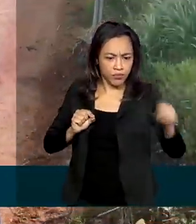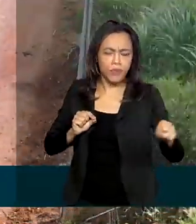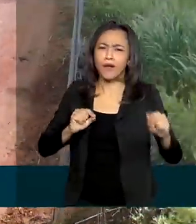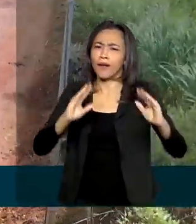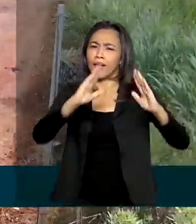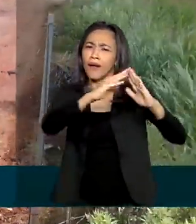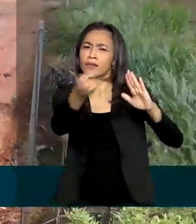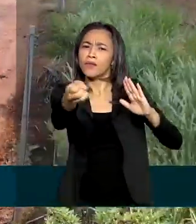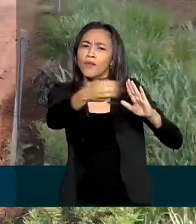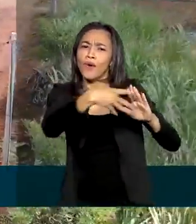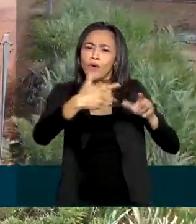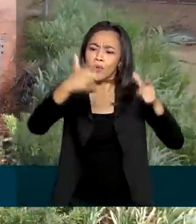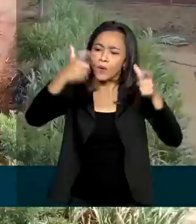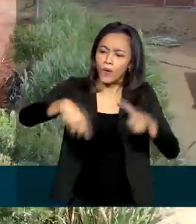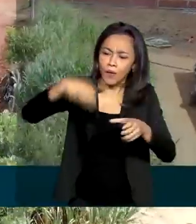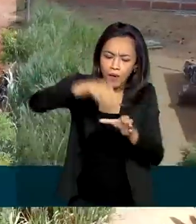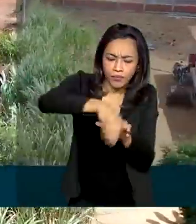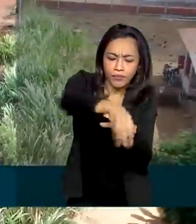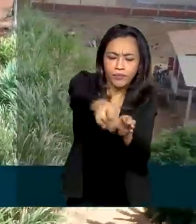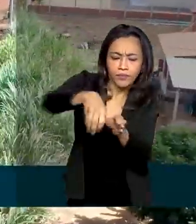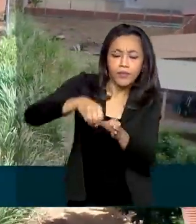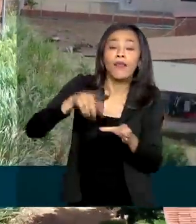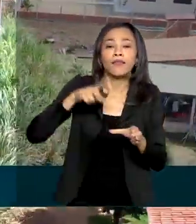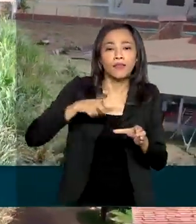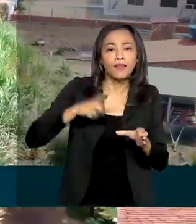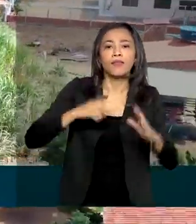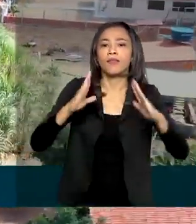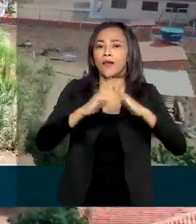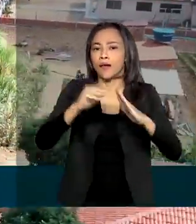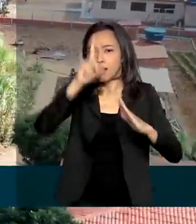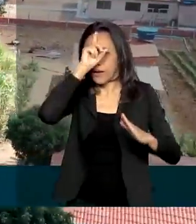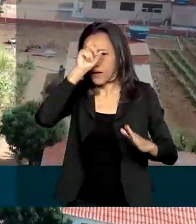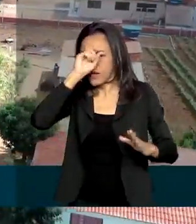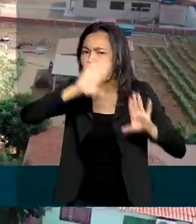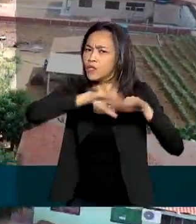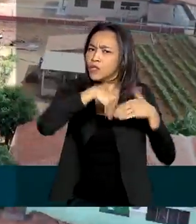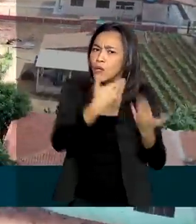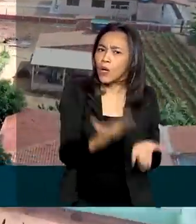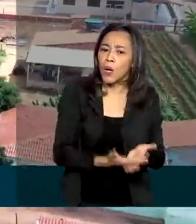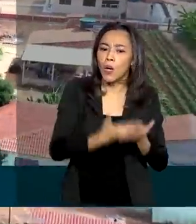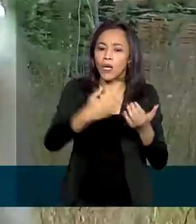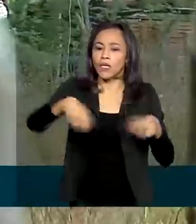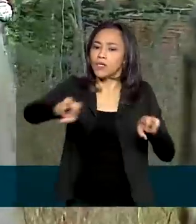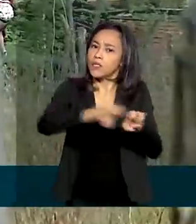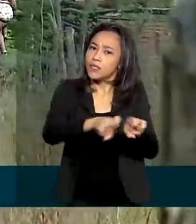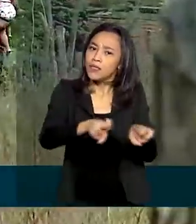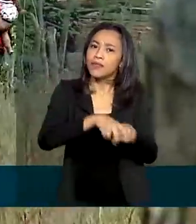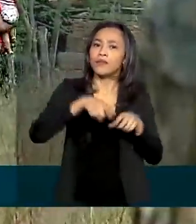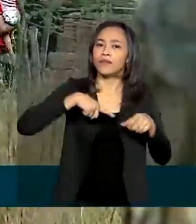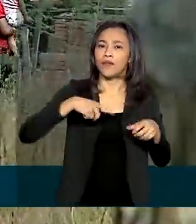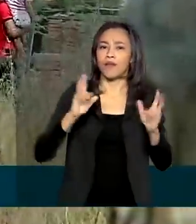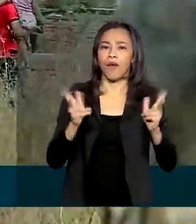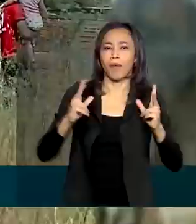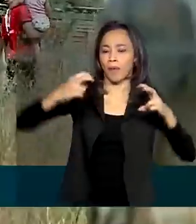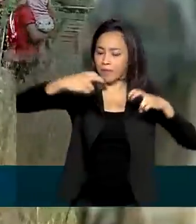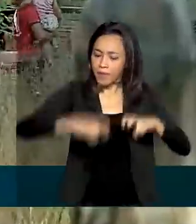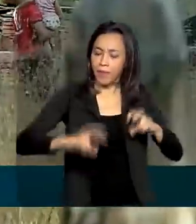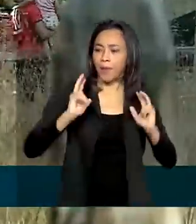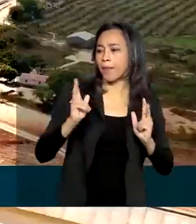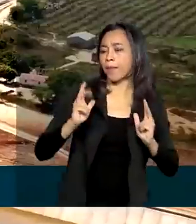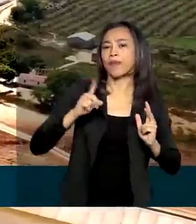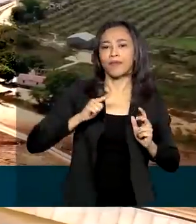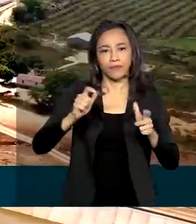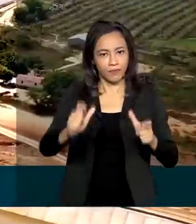para plantar, eles têm postos de saúde, escola, campo de esportes e praça. A vida do sertanejo está